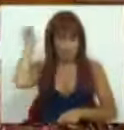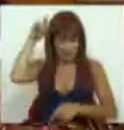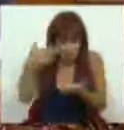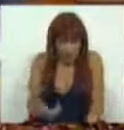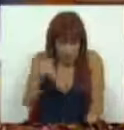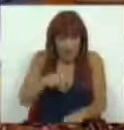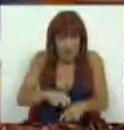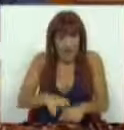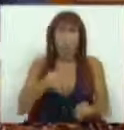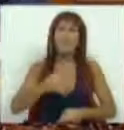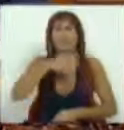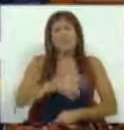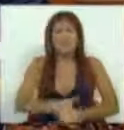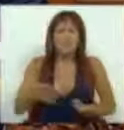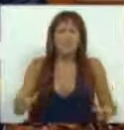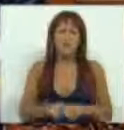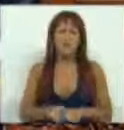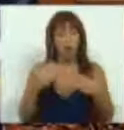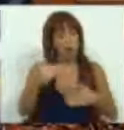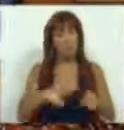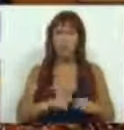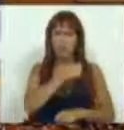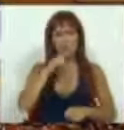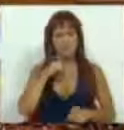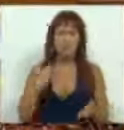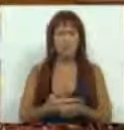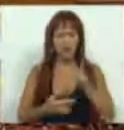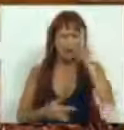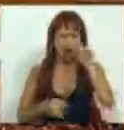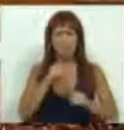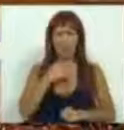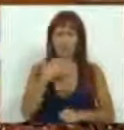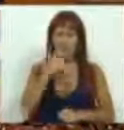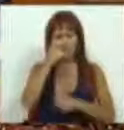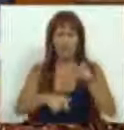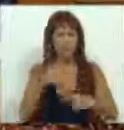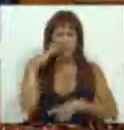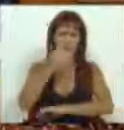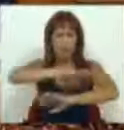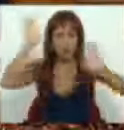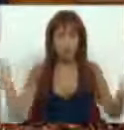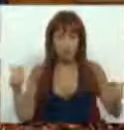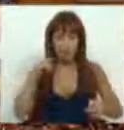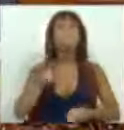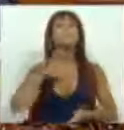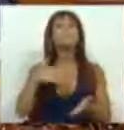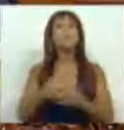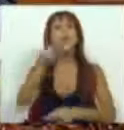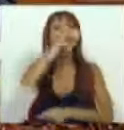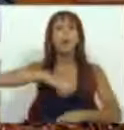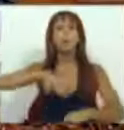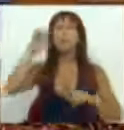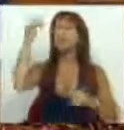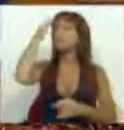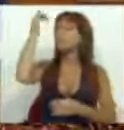mesmo, neste lugar, quando afirmou que há limites para os sacrifícios que se podem pedir ao cidadão comum. Criou-se, então, um ambiente